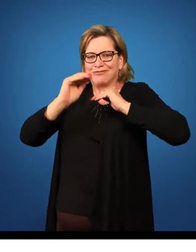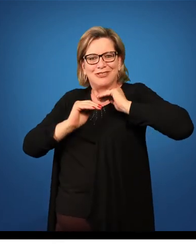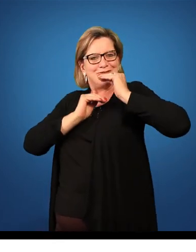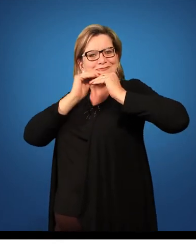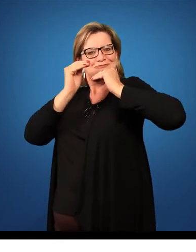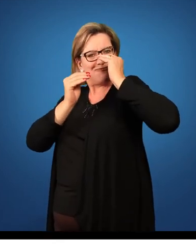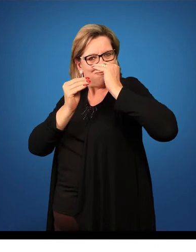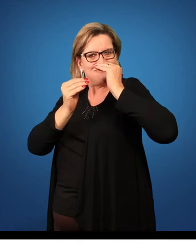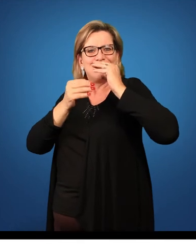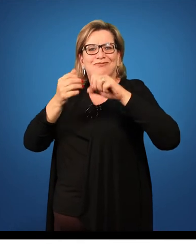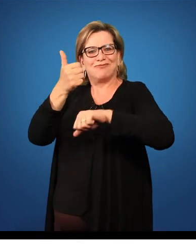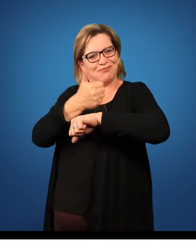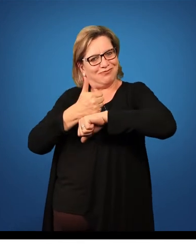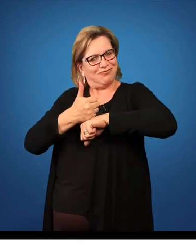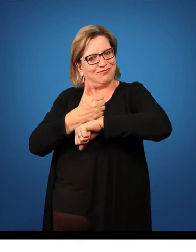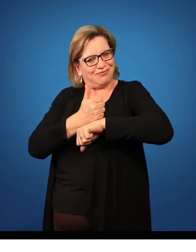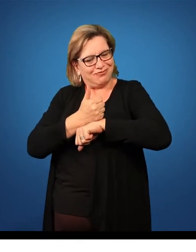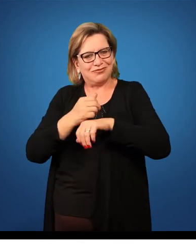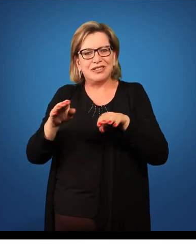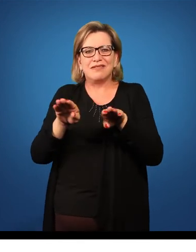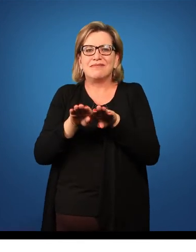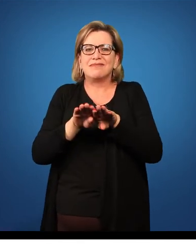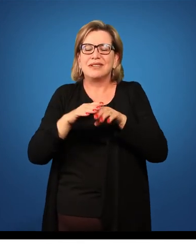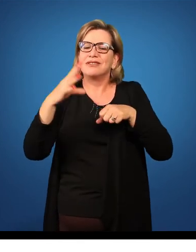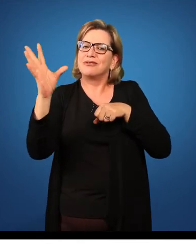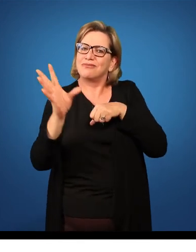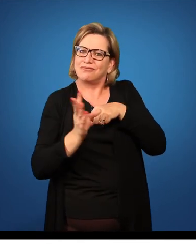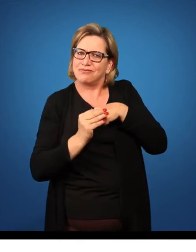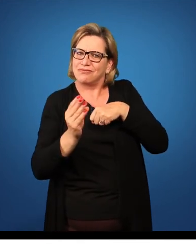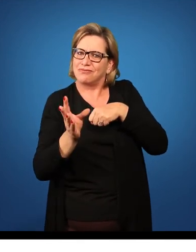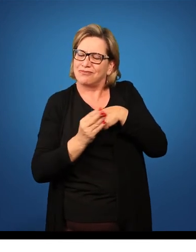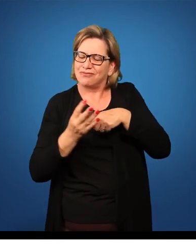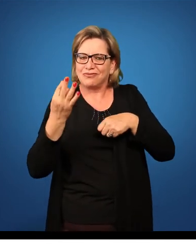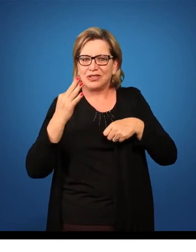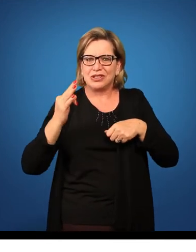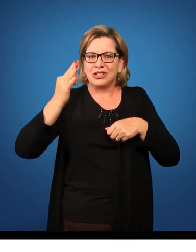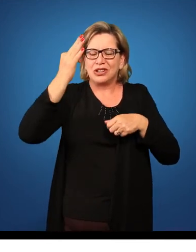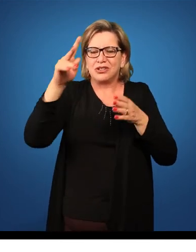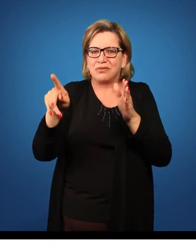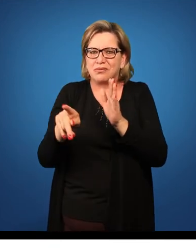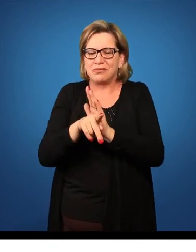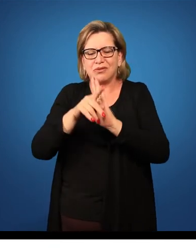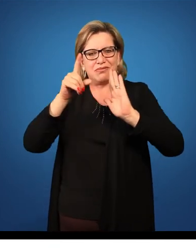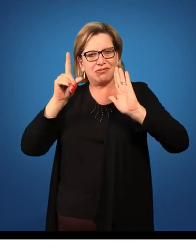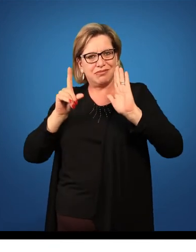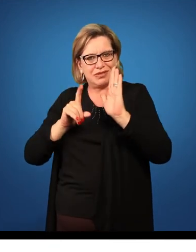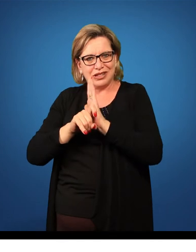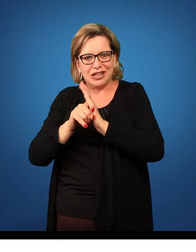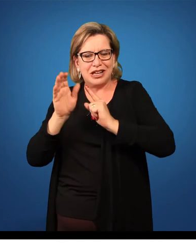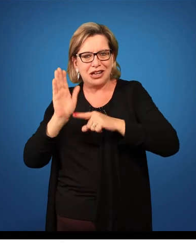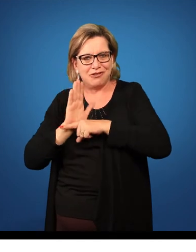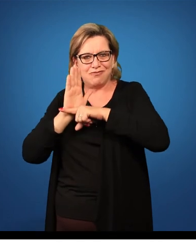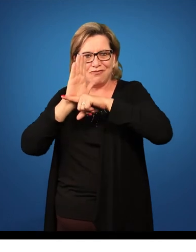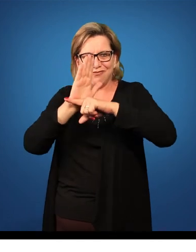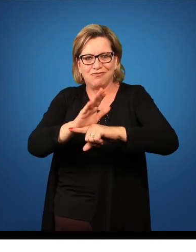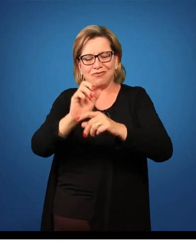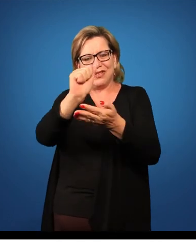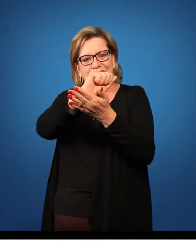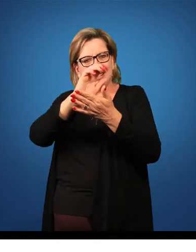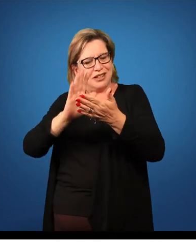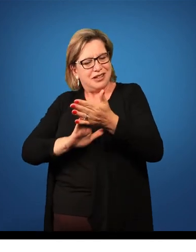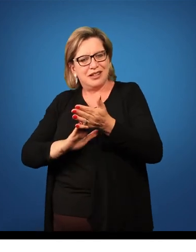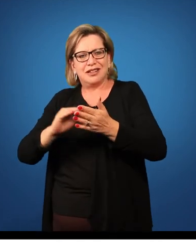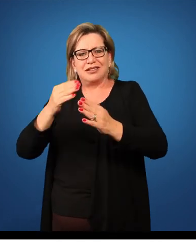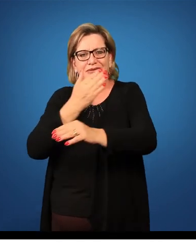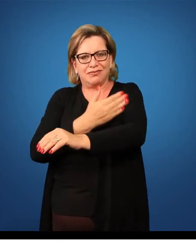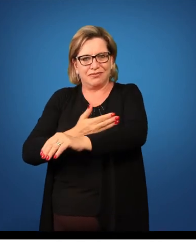e se os conhecimentos teóricos que vocês obtiveram durante o curso ajudaram vocês nessas atividades do estágio.